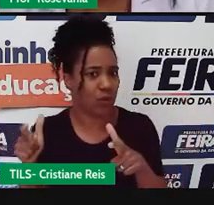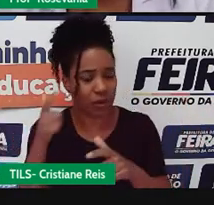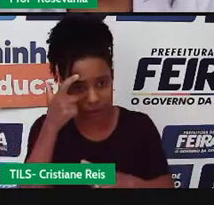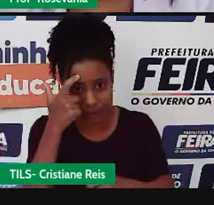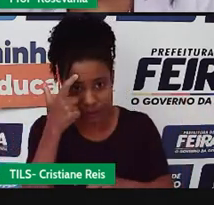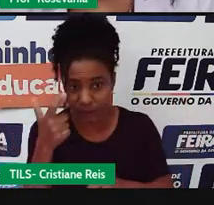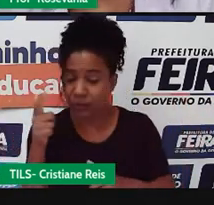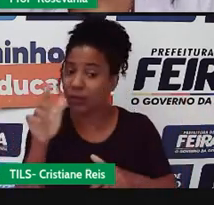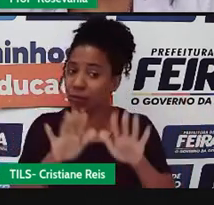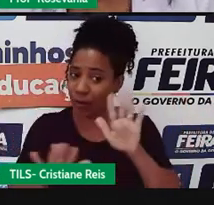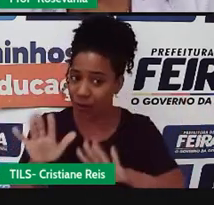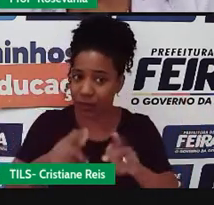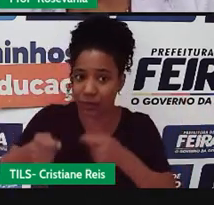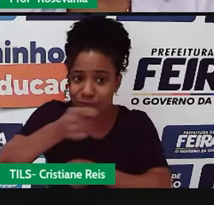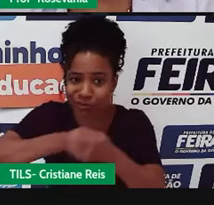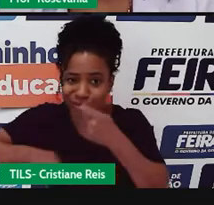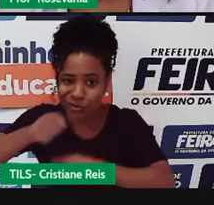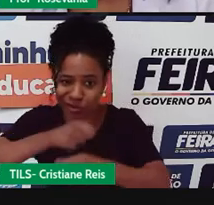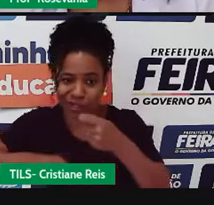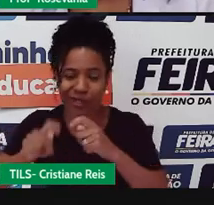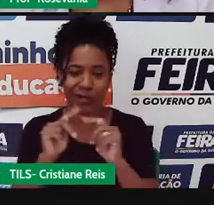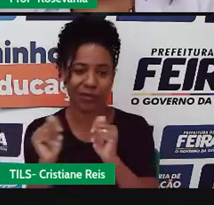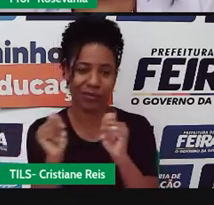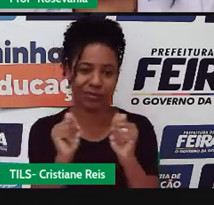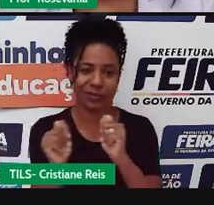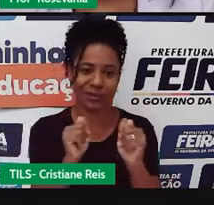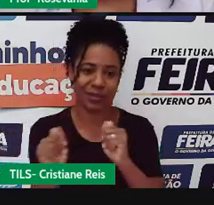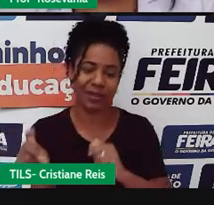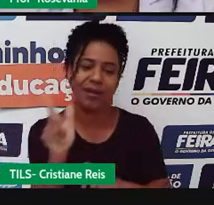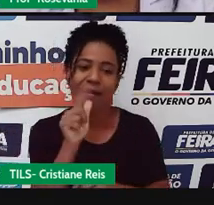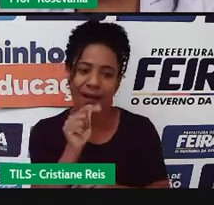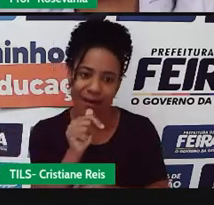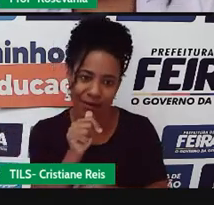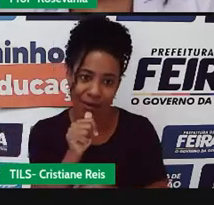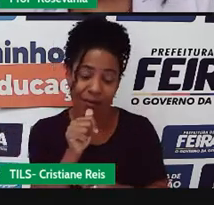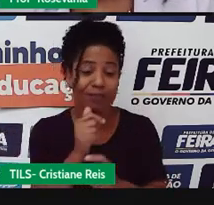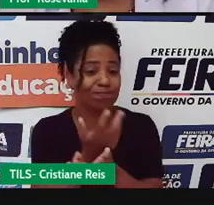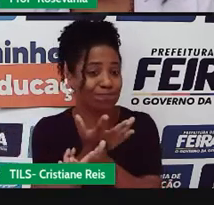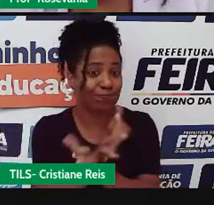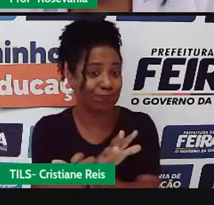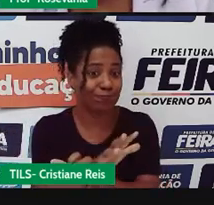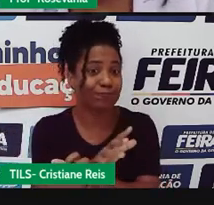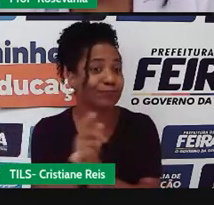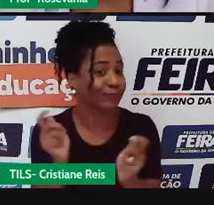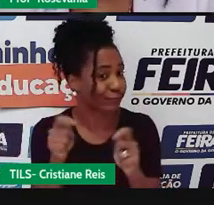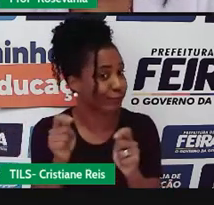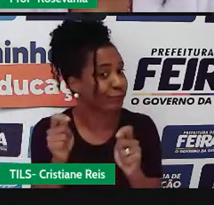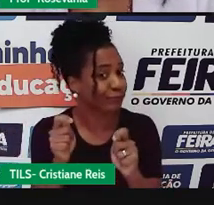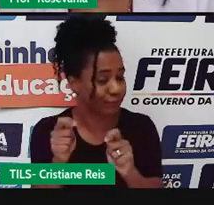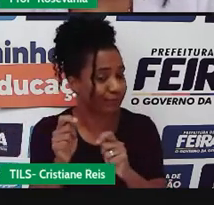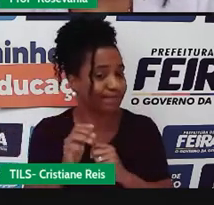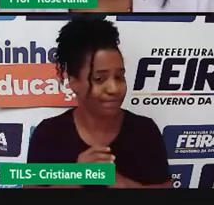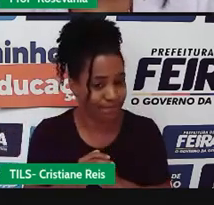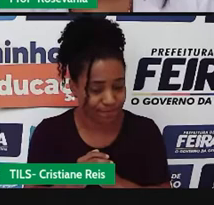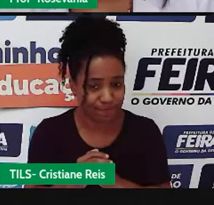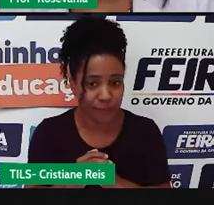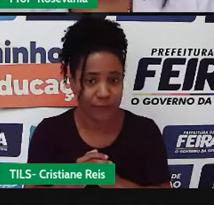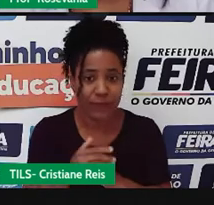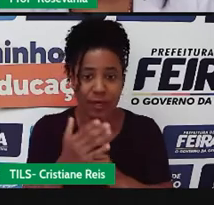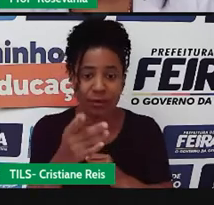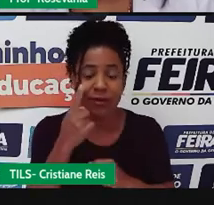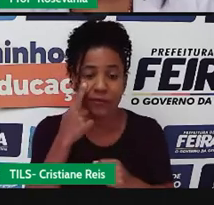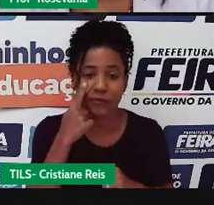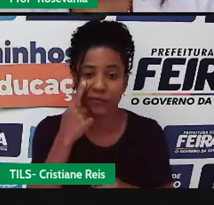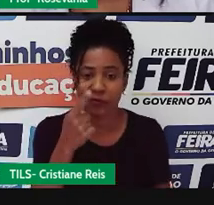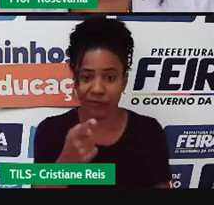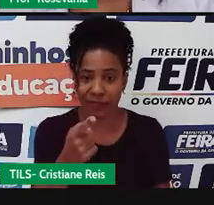não faltar pra ninguém, né? E até porque essa região aqui também é a região mais industrializada que a gente tem. E aí, eu percebo que eu